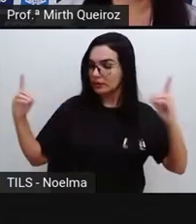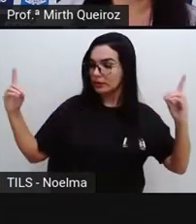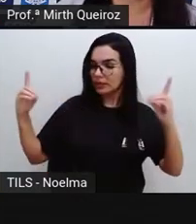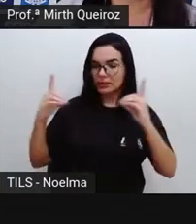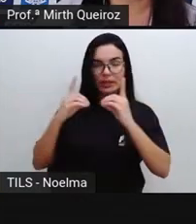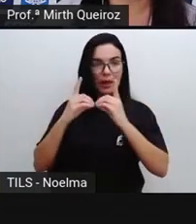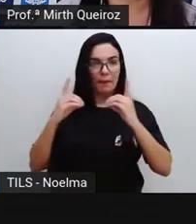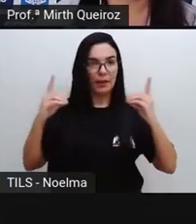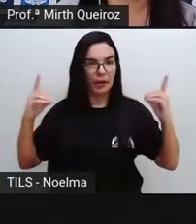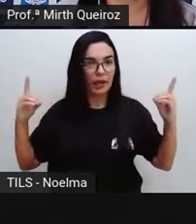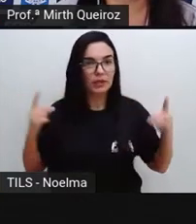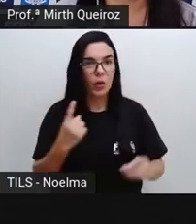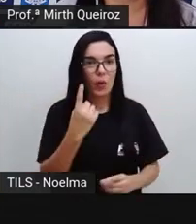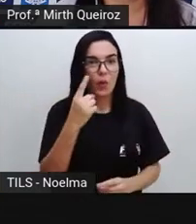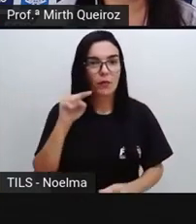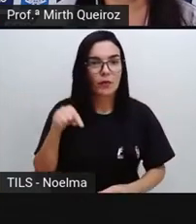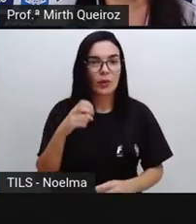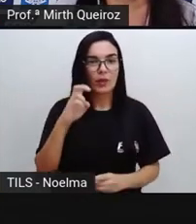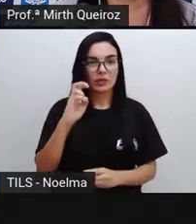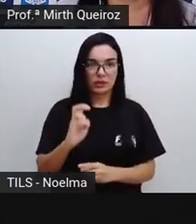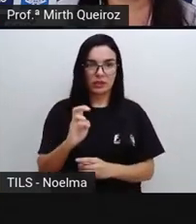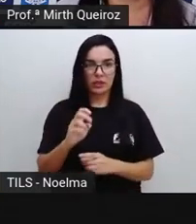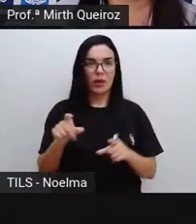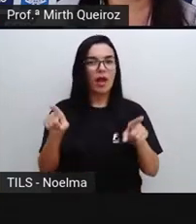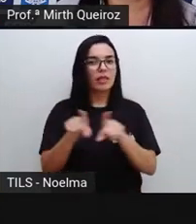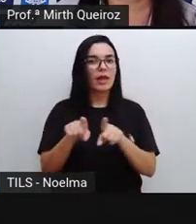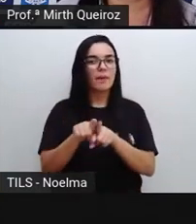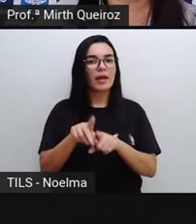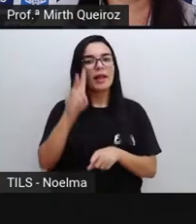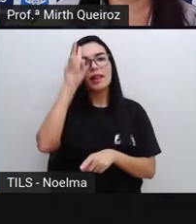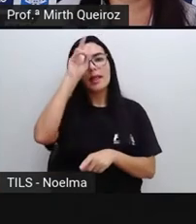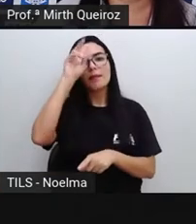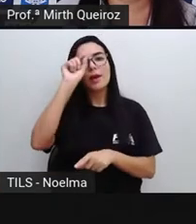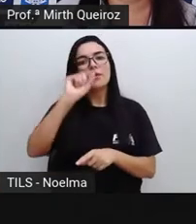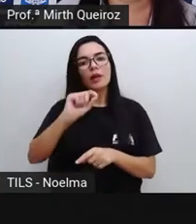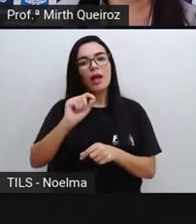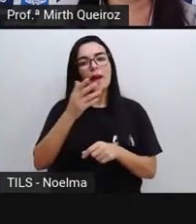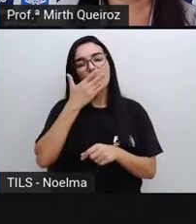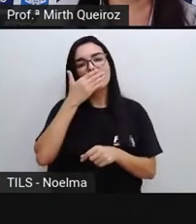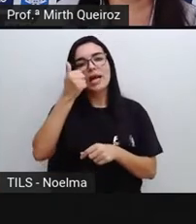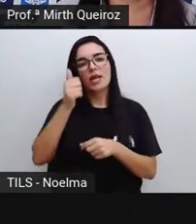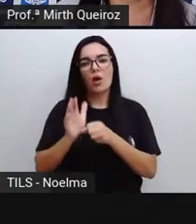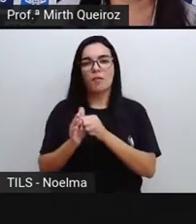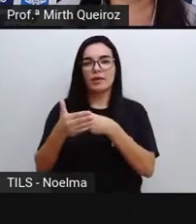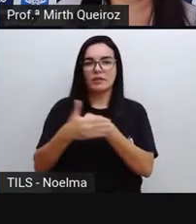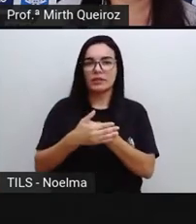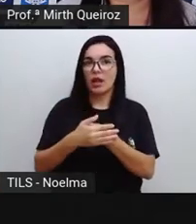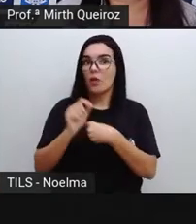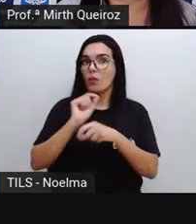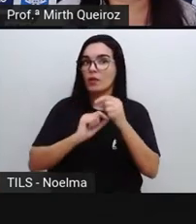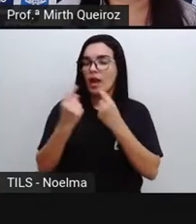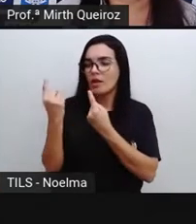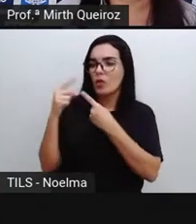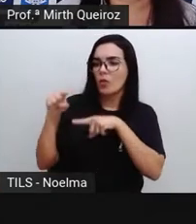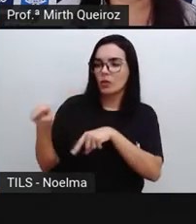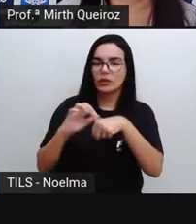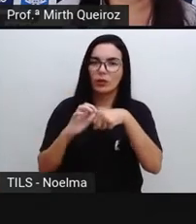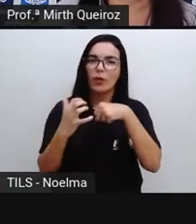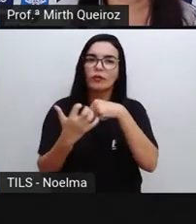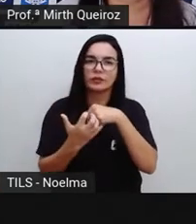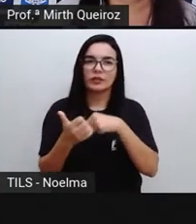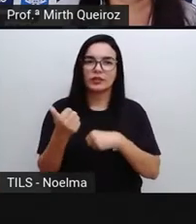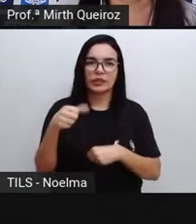mínimo, um metro e meio entre uma pessoa e outra. E lembre-se, a prevenção é a melhor arma contra a Covid